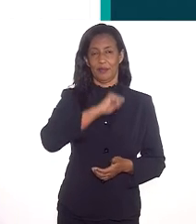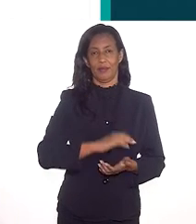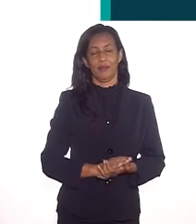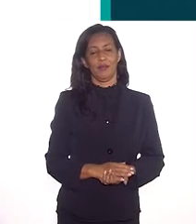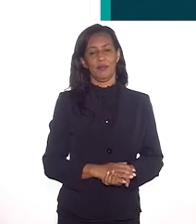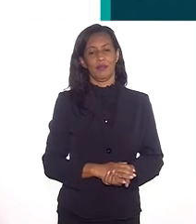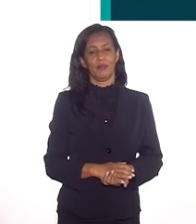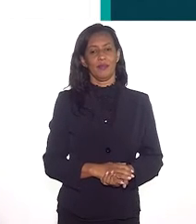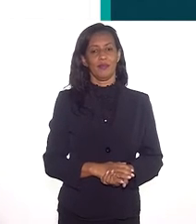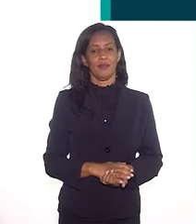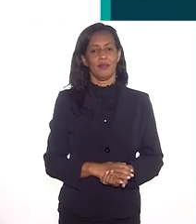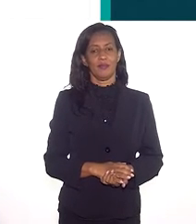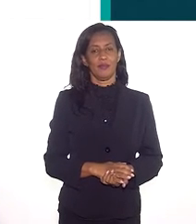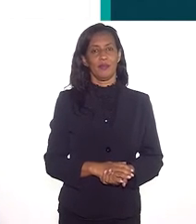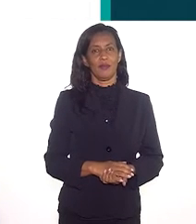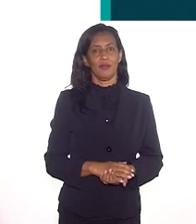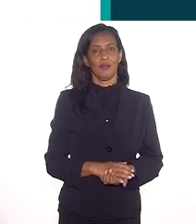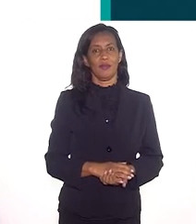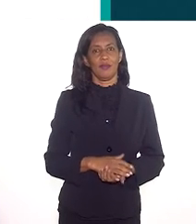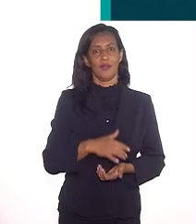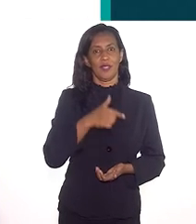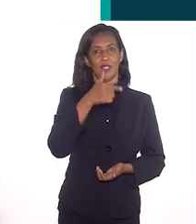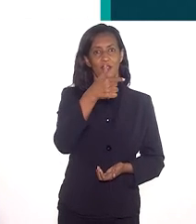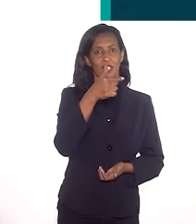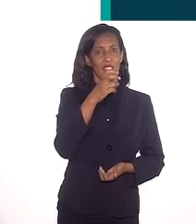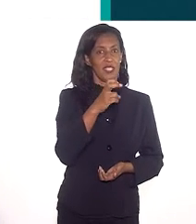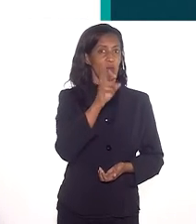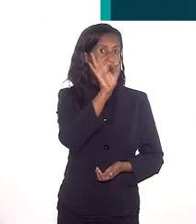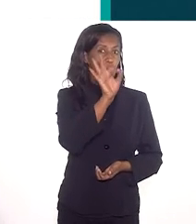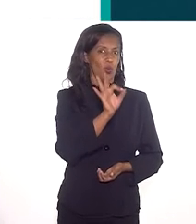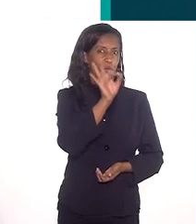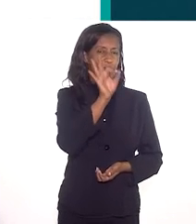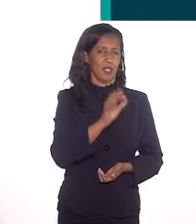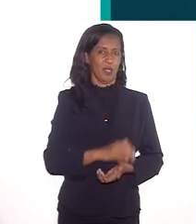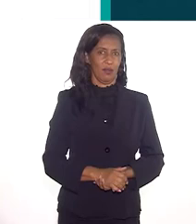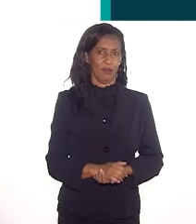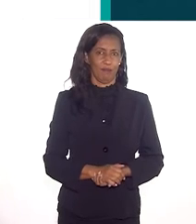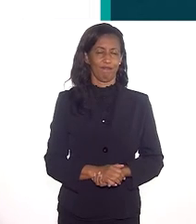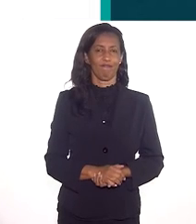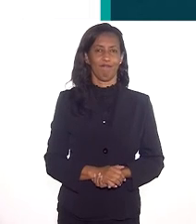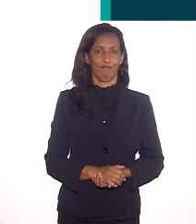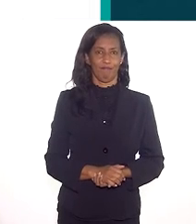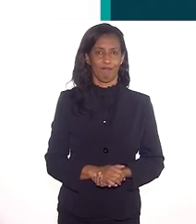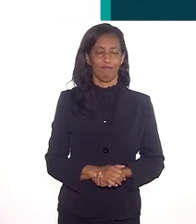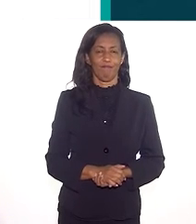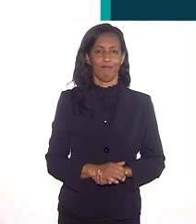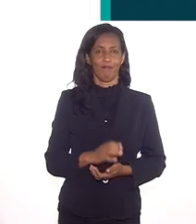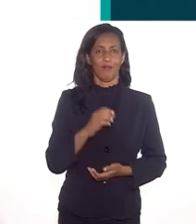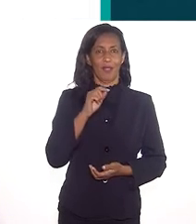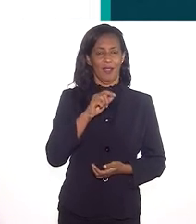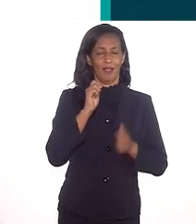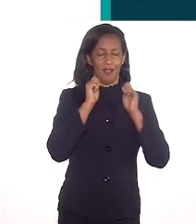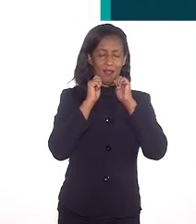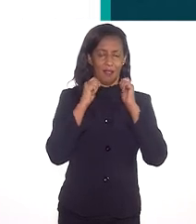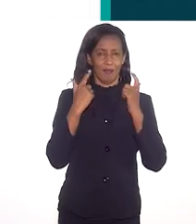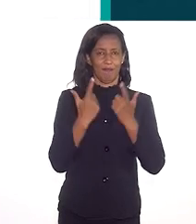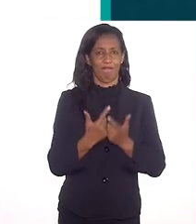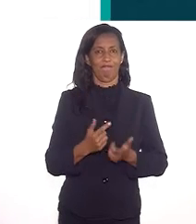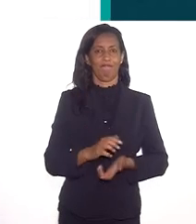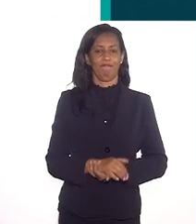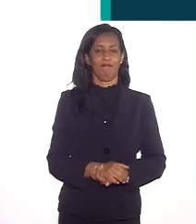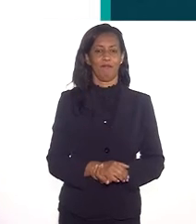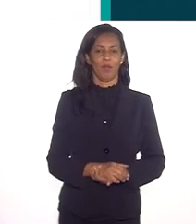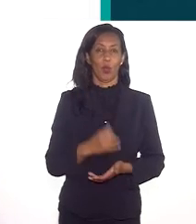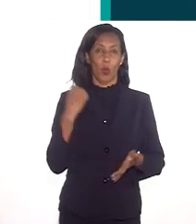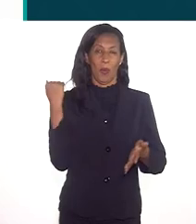de brasileiros, são representados em apenas 25% na Câmara dos Deputados.